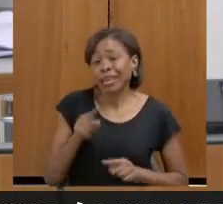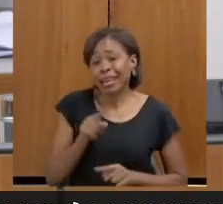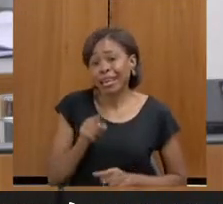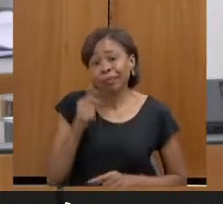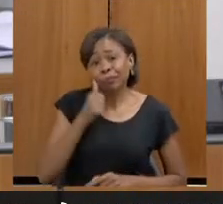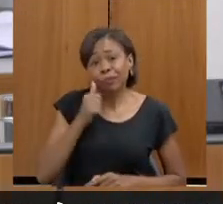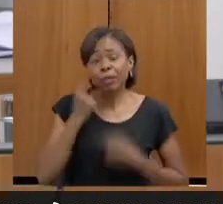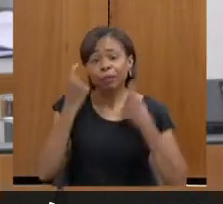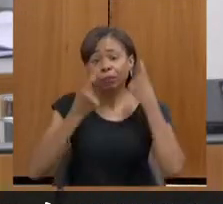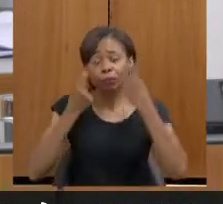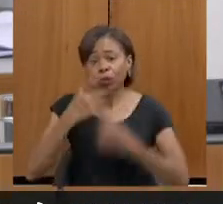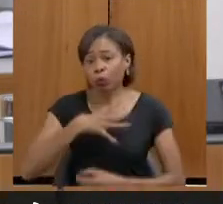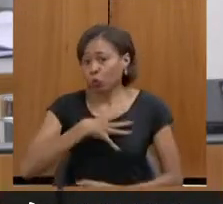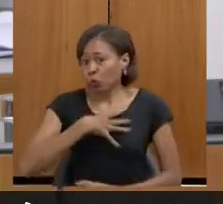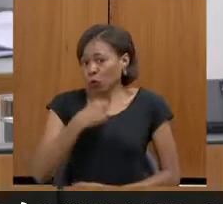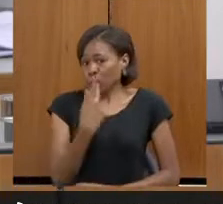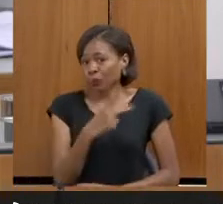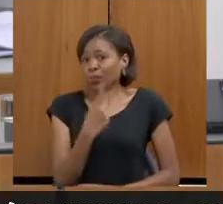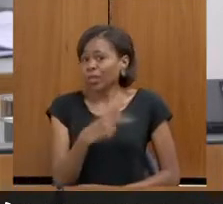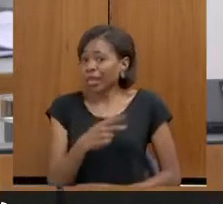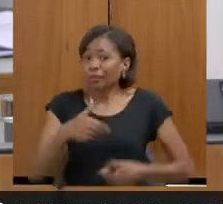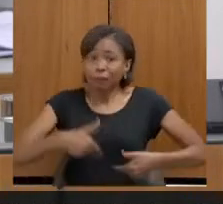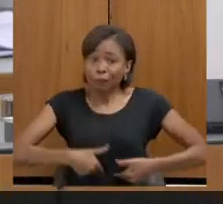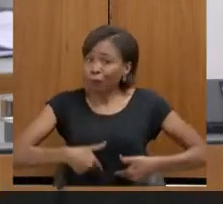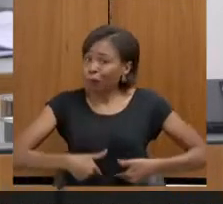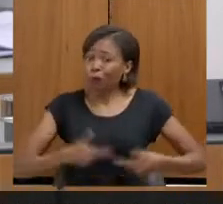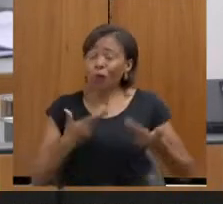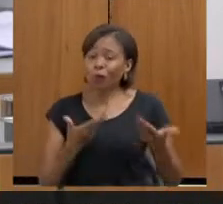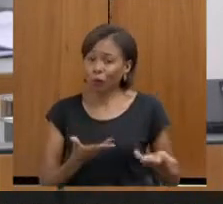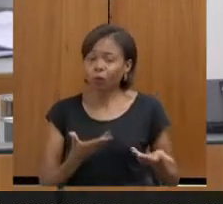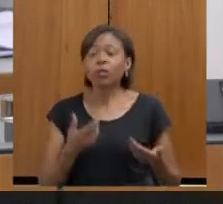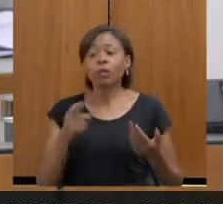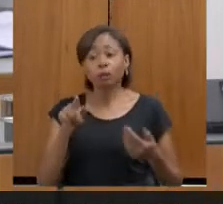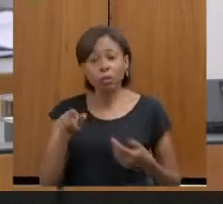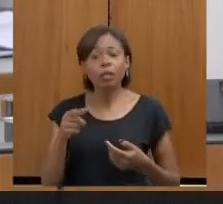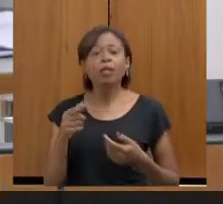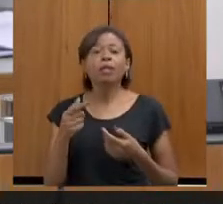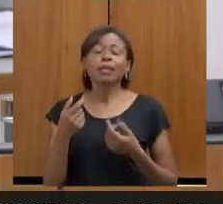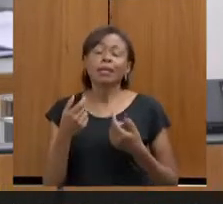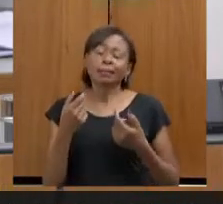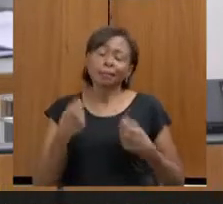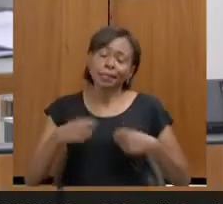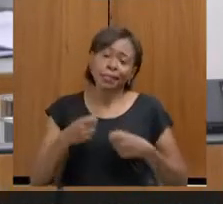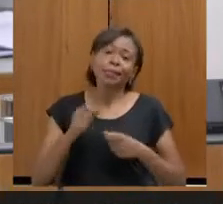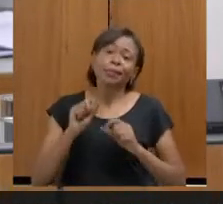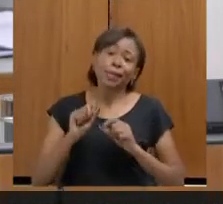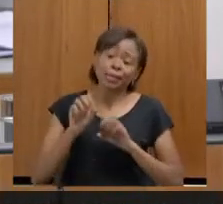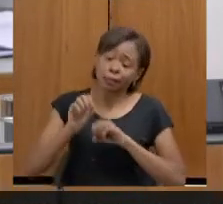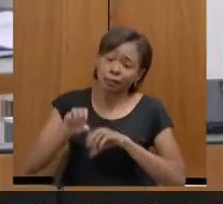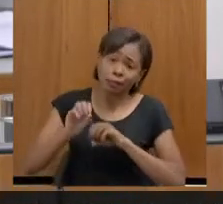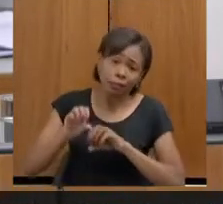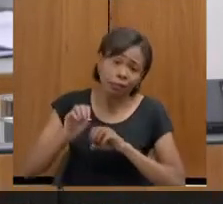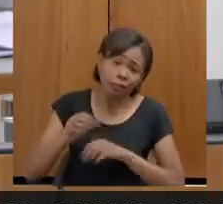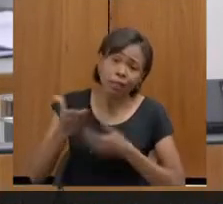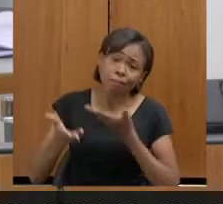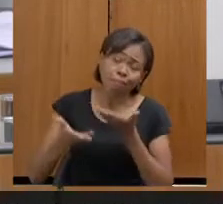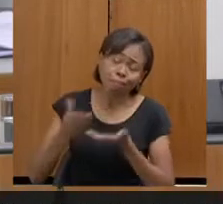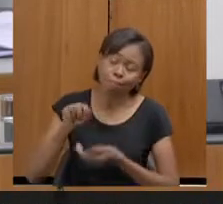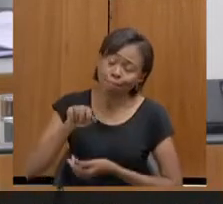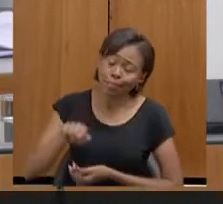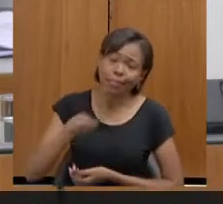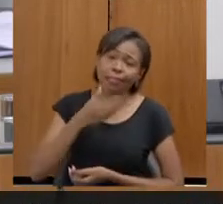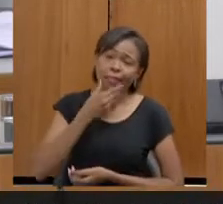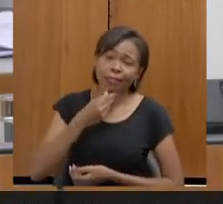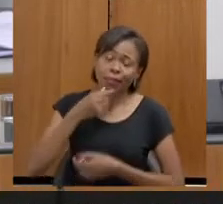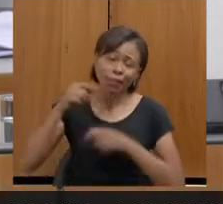Então, você tem que sensibilizar esse profissional que escuta, esse servidor, para que ele compreenda, para que ele consiga ter essa